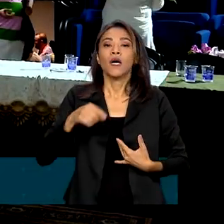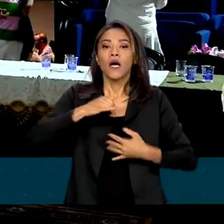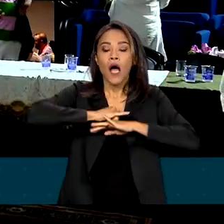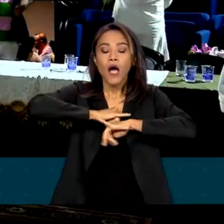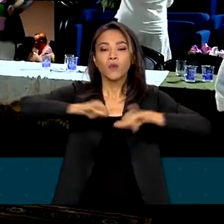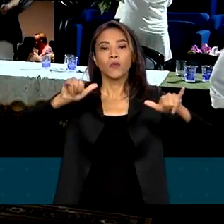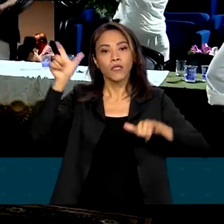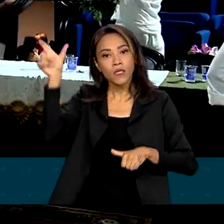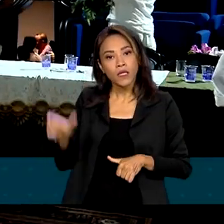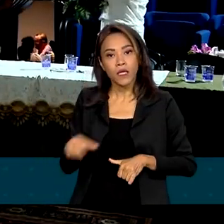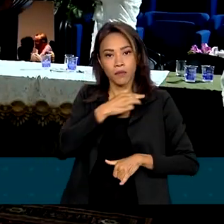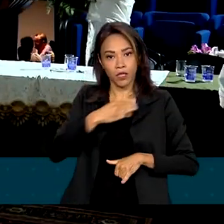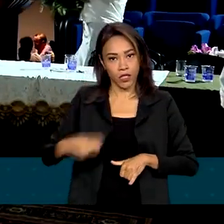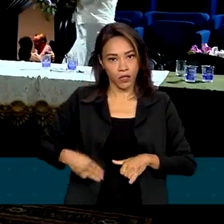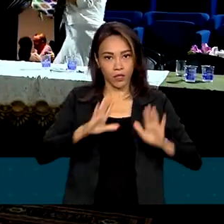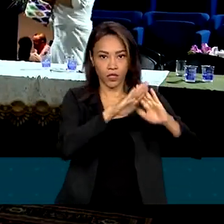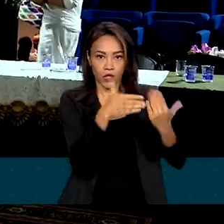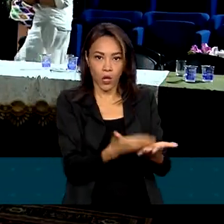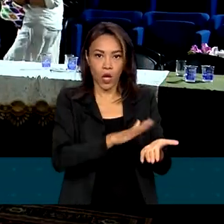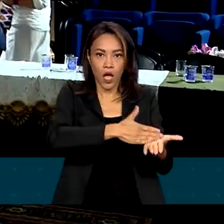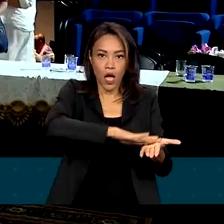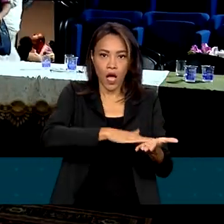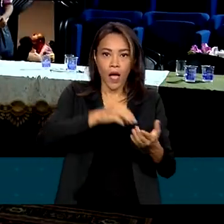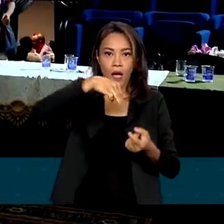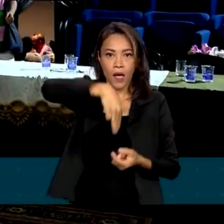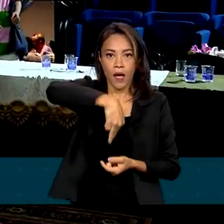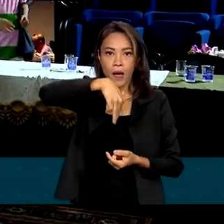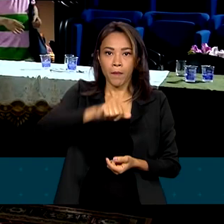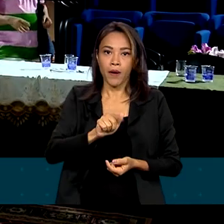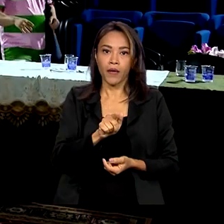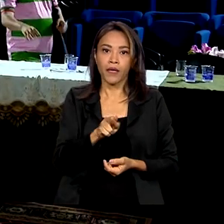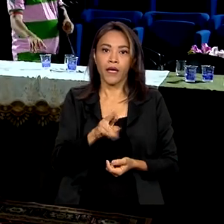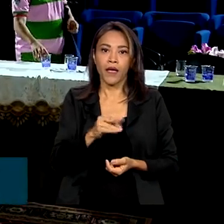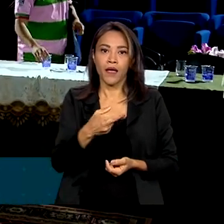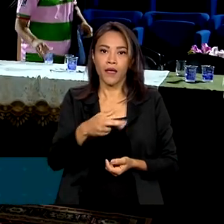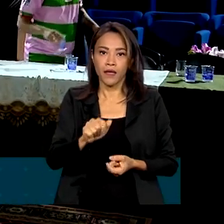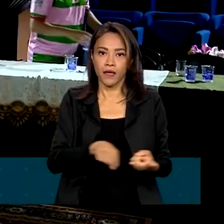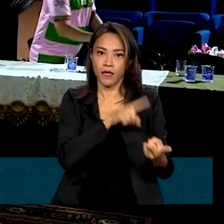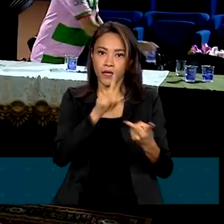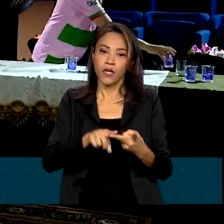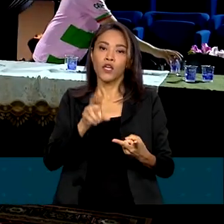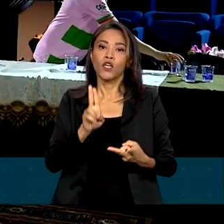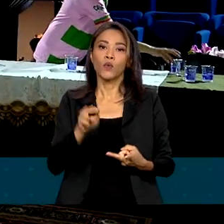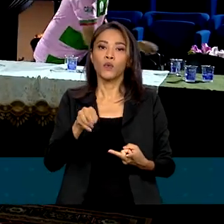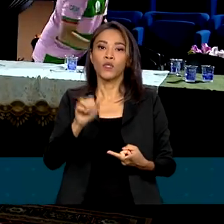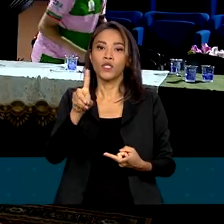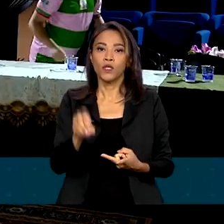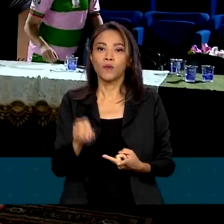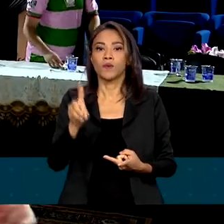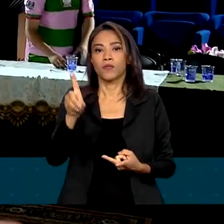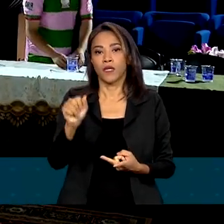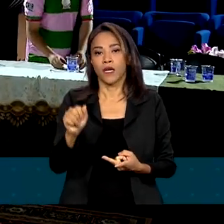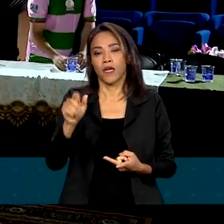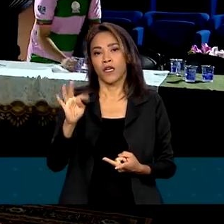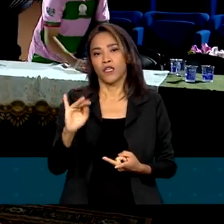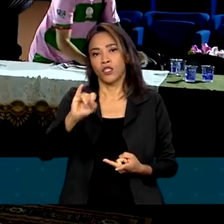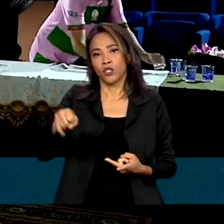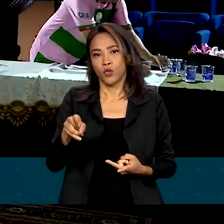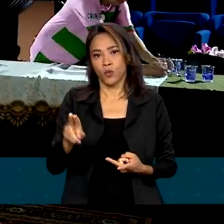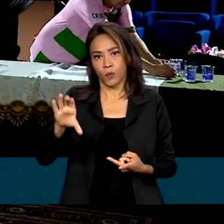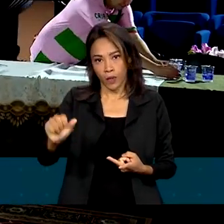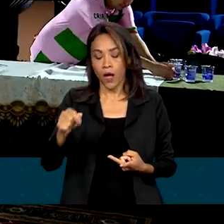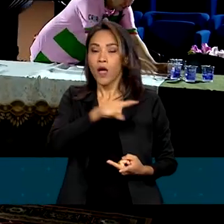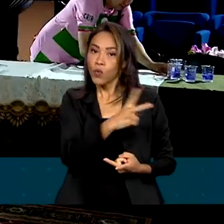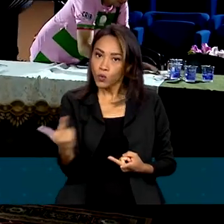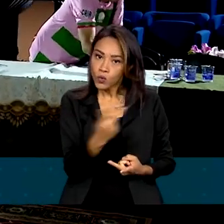diz que as escolas de samba do Rio de Janeiro, Mangueira e Uniso da Tijuca, que apresentaram projetos para o governo federal, vão receber recursos via